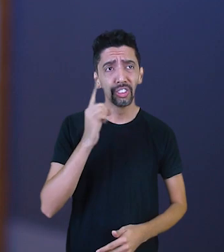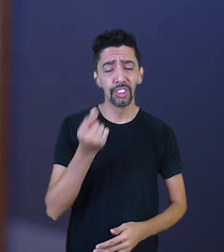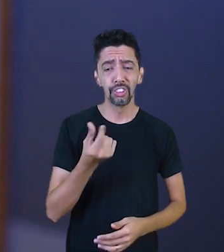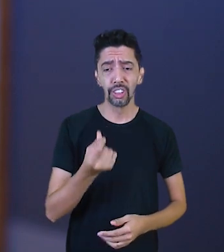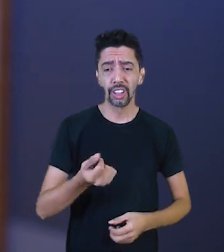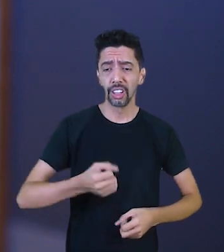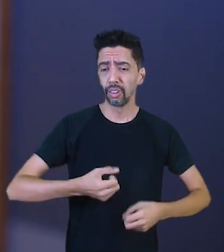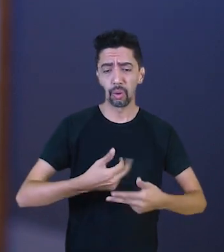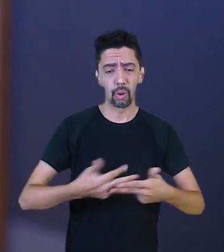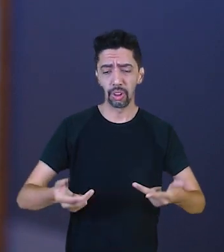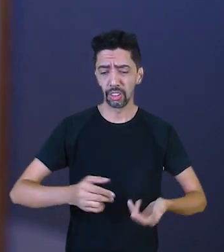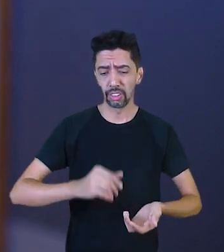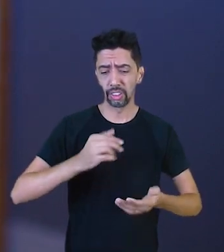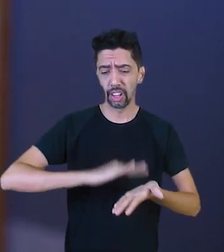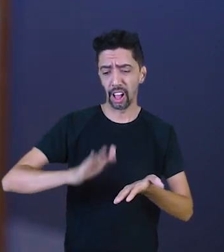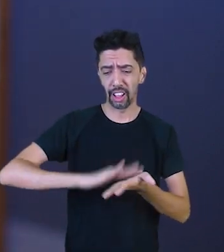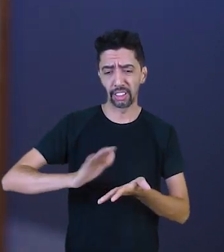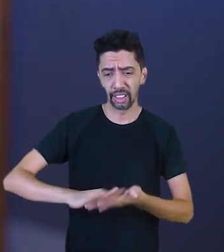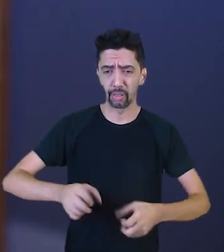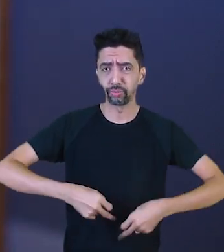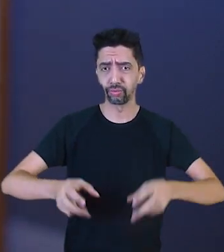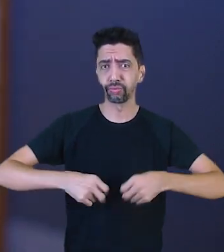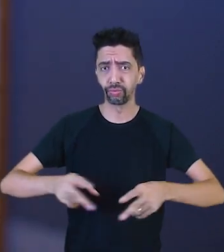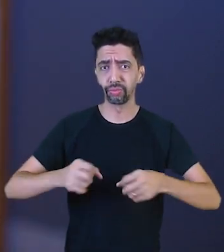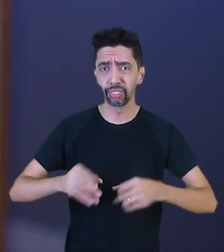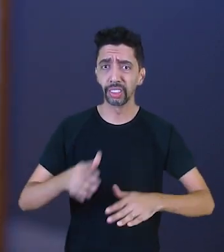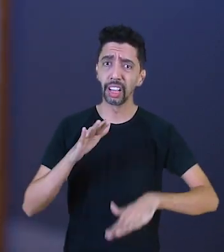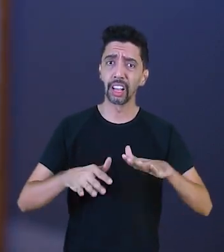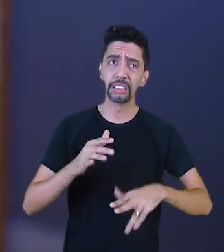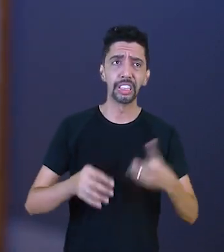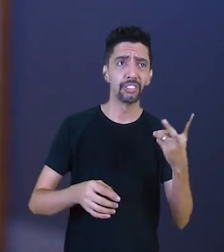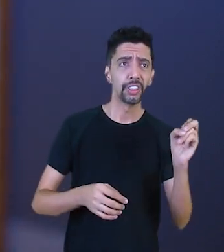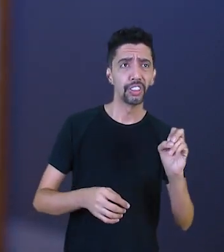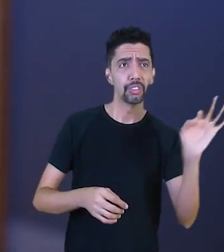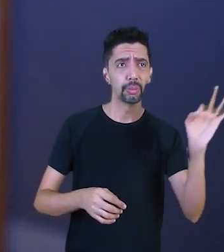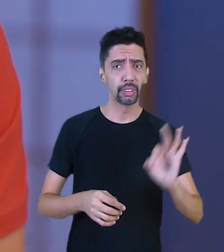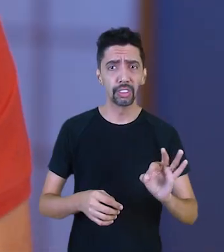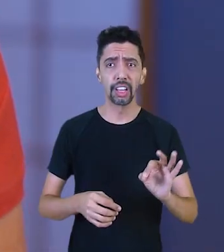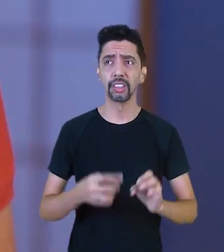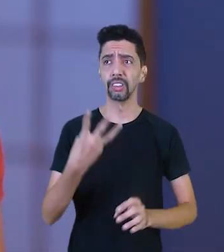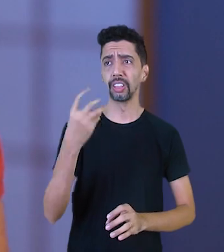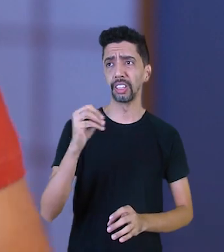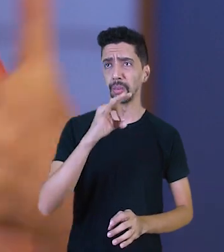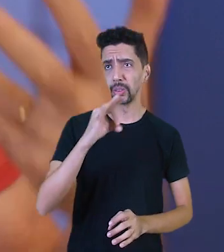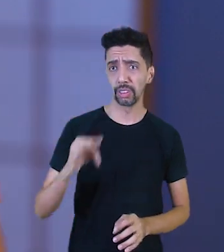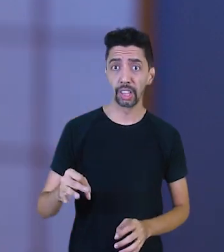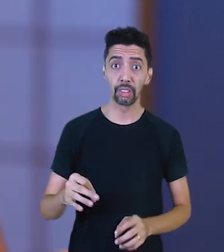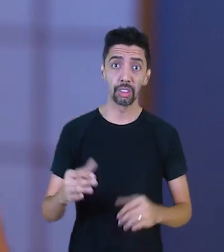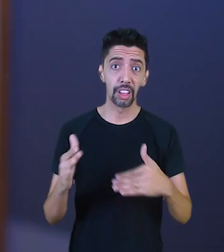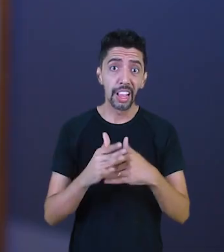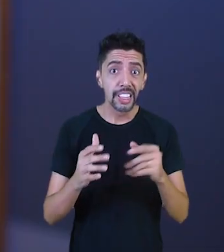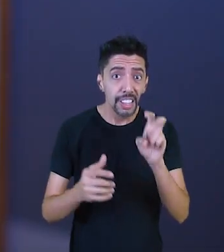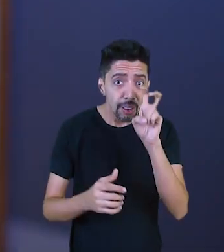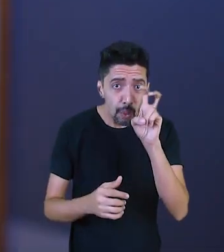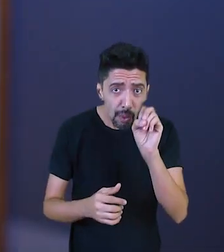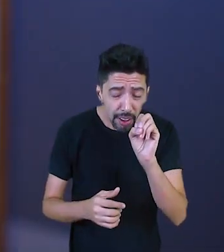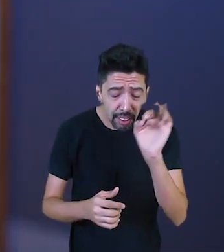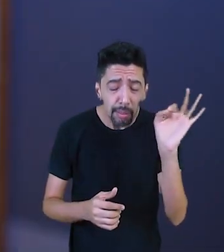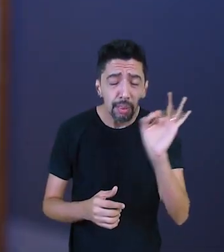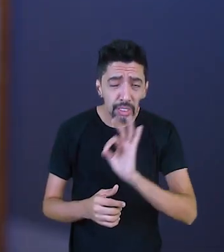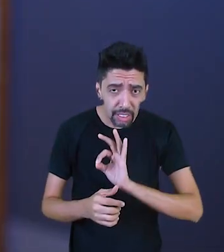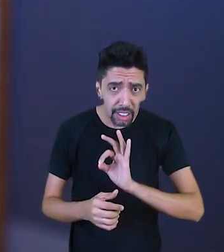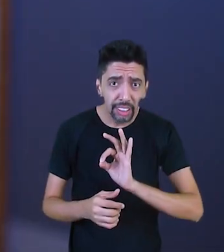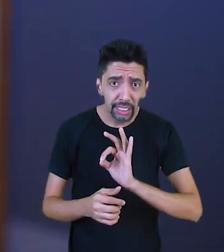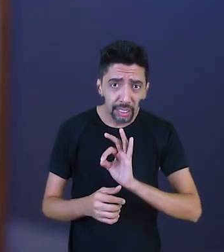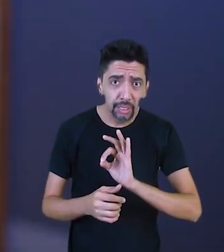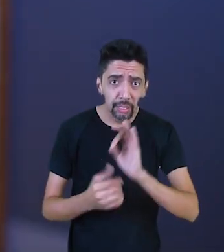Acredite, nós temos de 20, 30, chegando até 50%, 50% de excesso e muitos